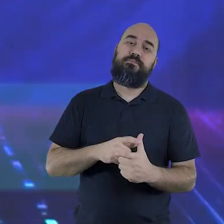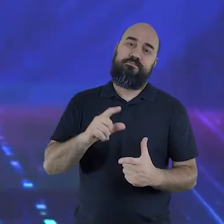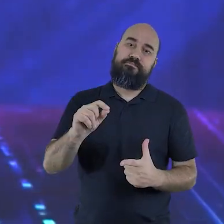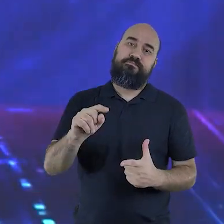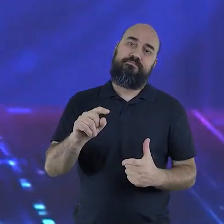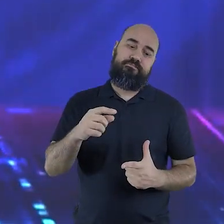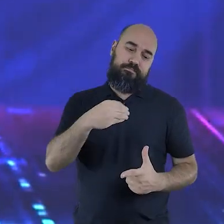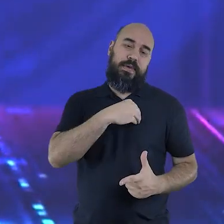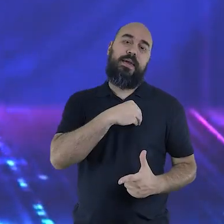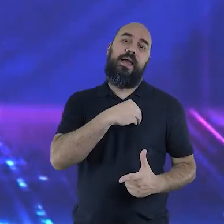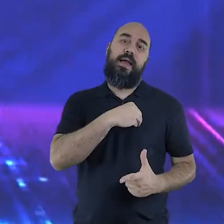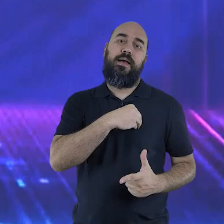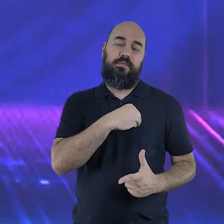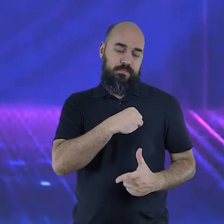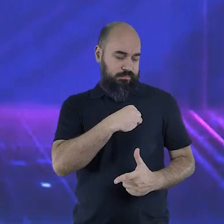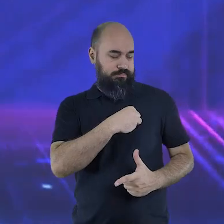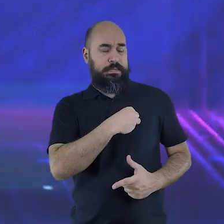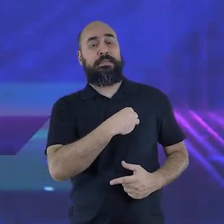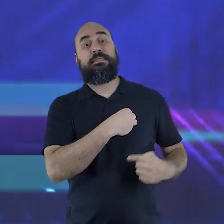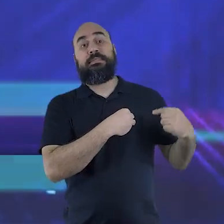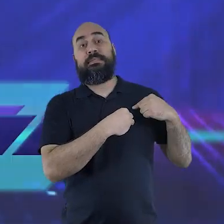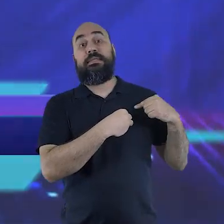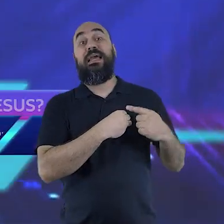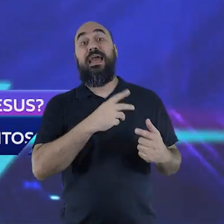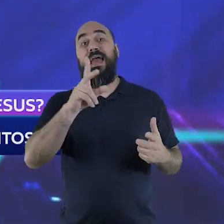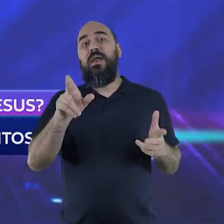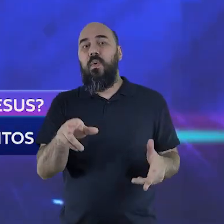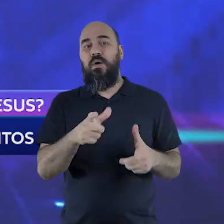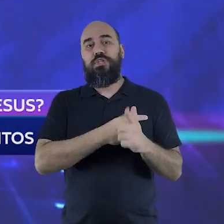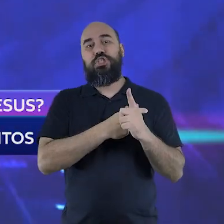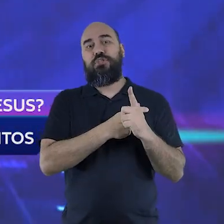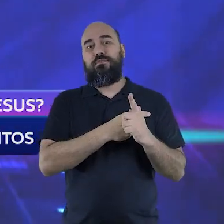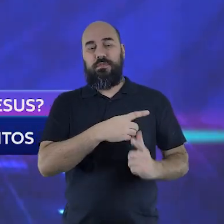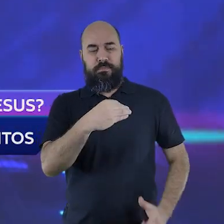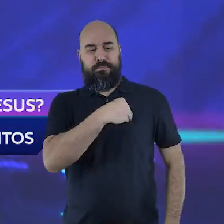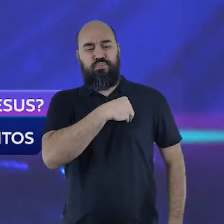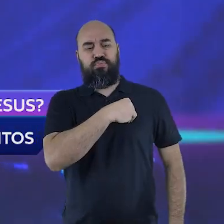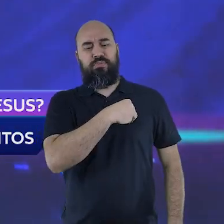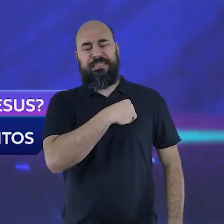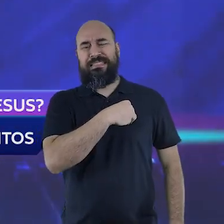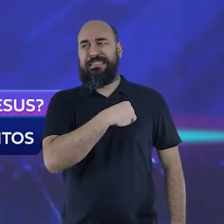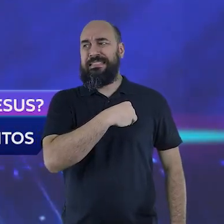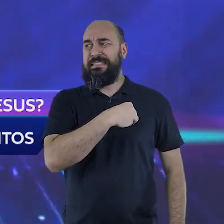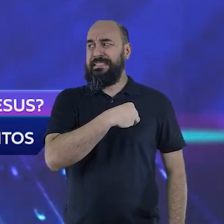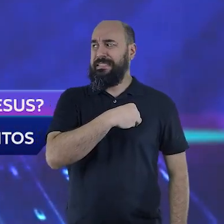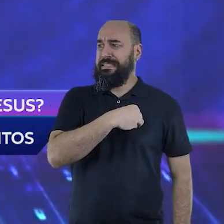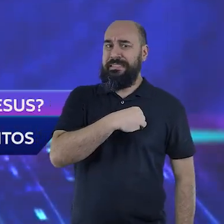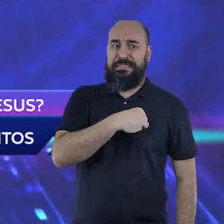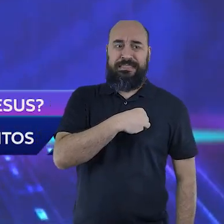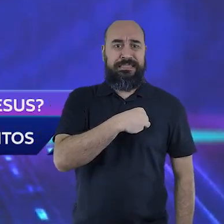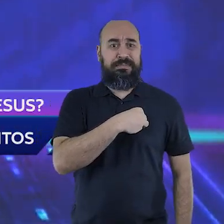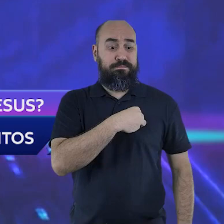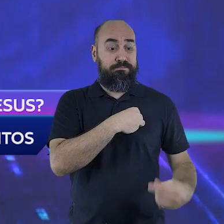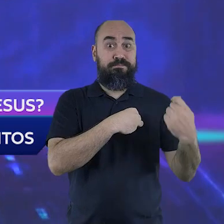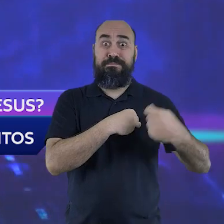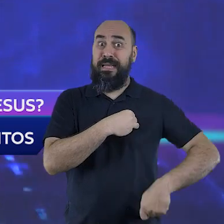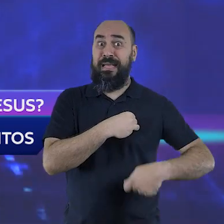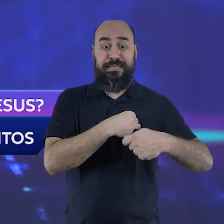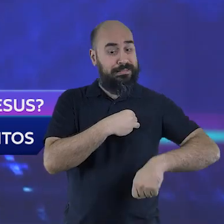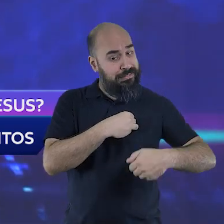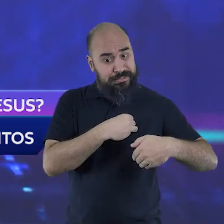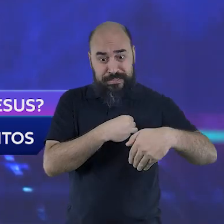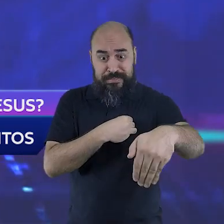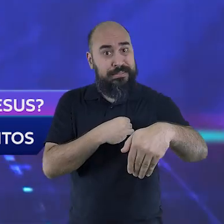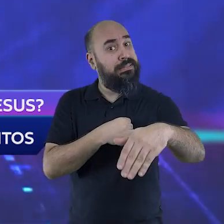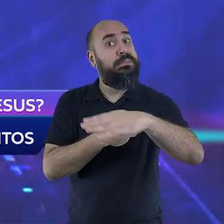pecado. Este pecado que nós cometemos, ele resulta em um sacrifício